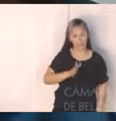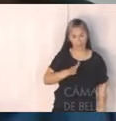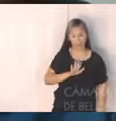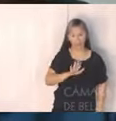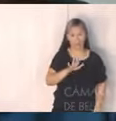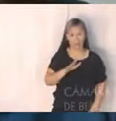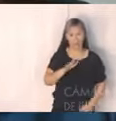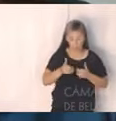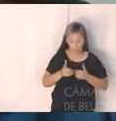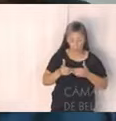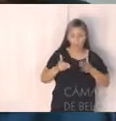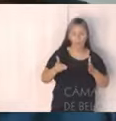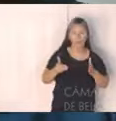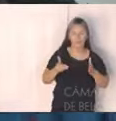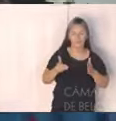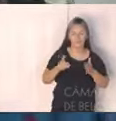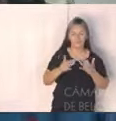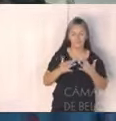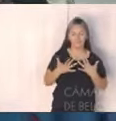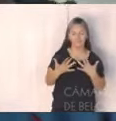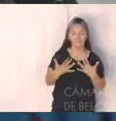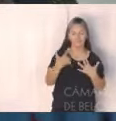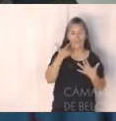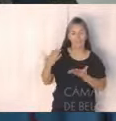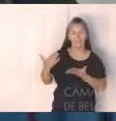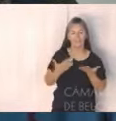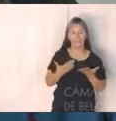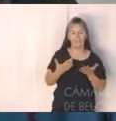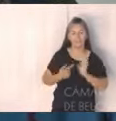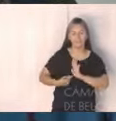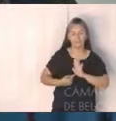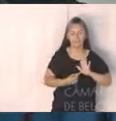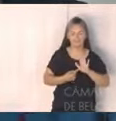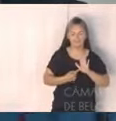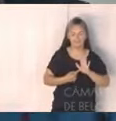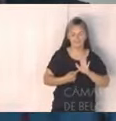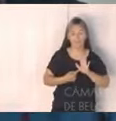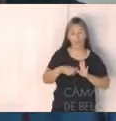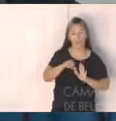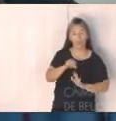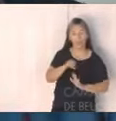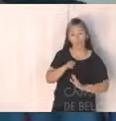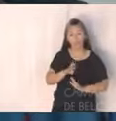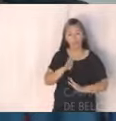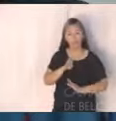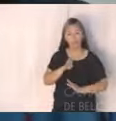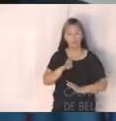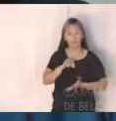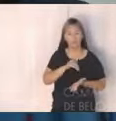início à audiência, eu convido para a apresentação o subsecretário Bruno Pacelli.